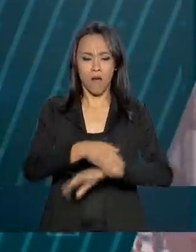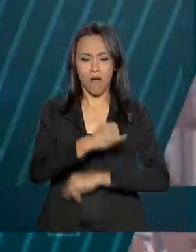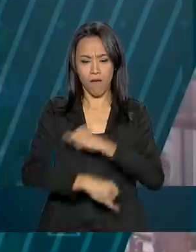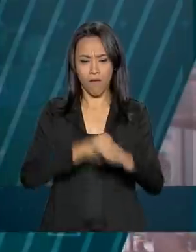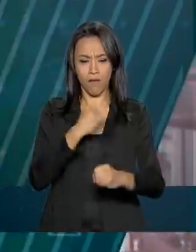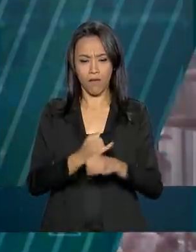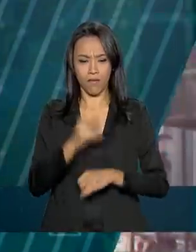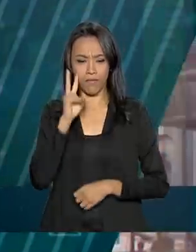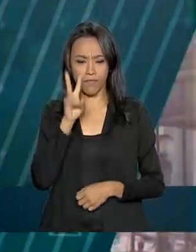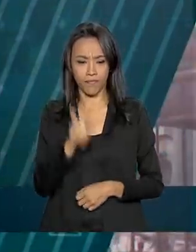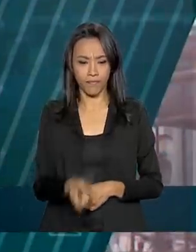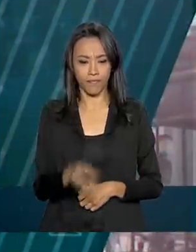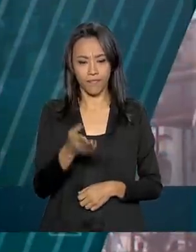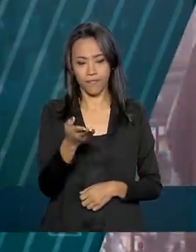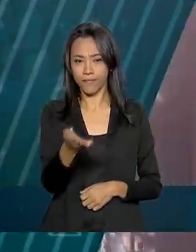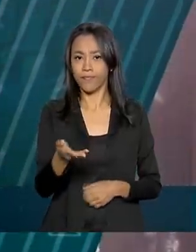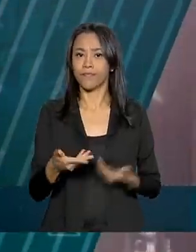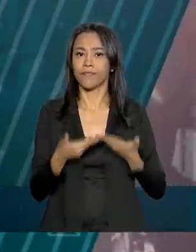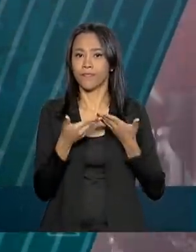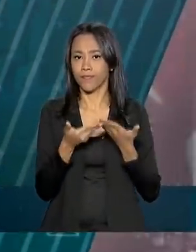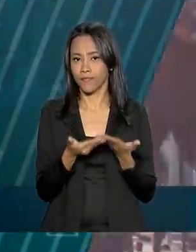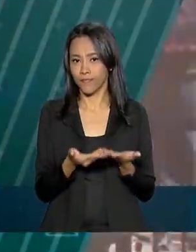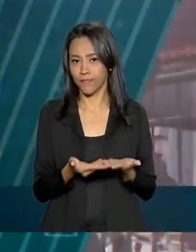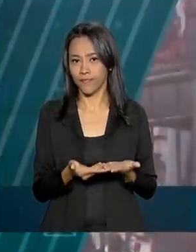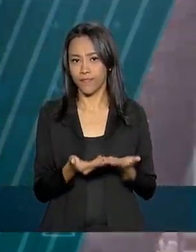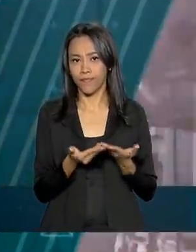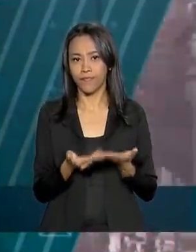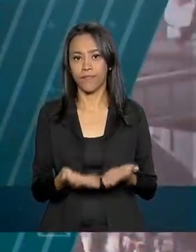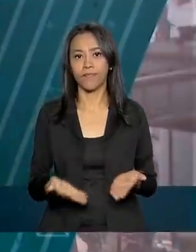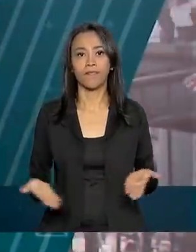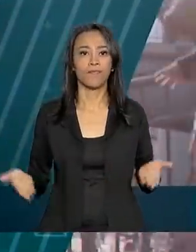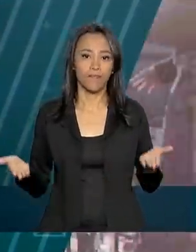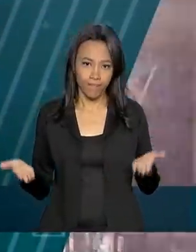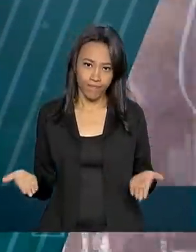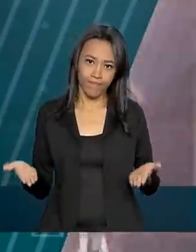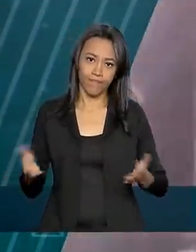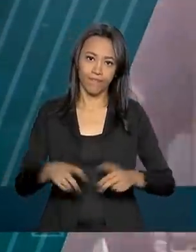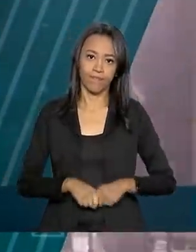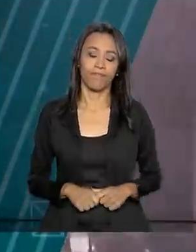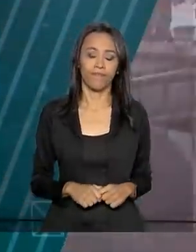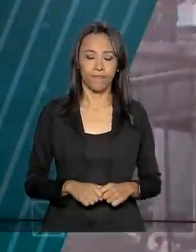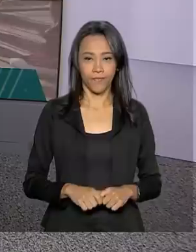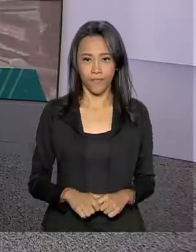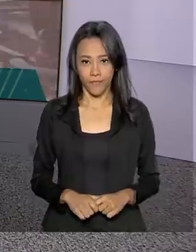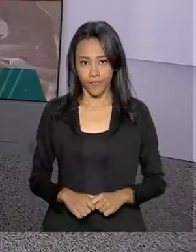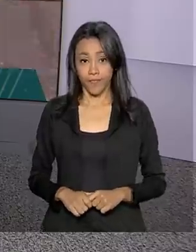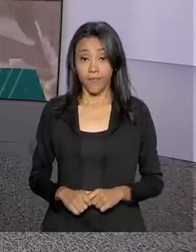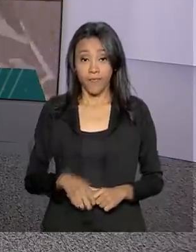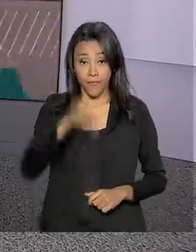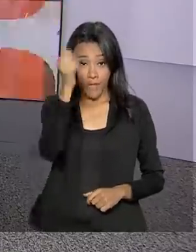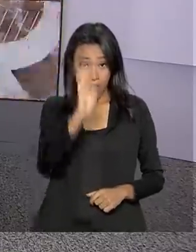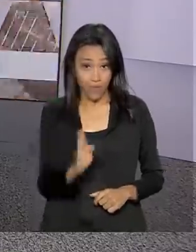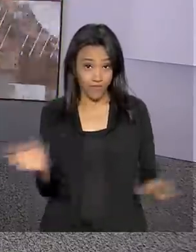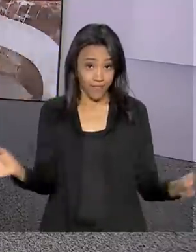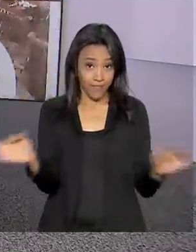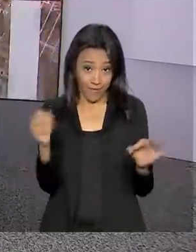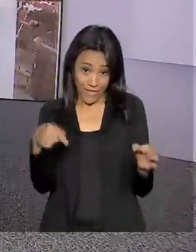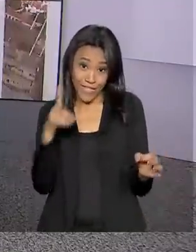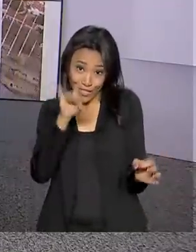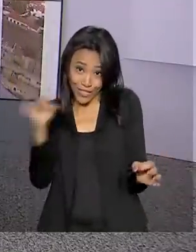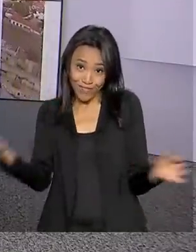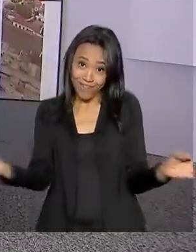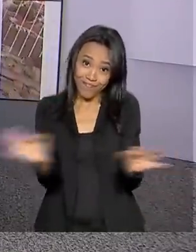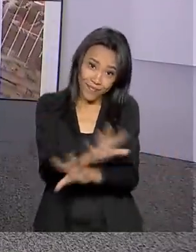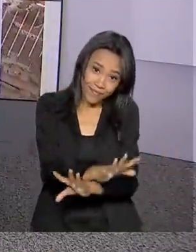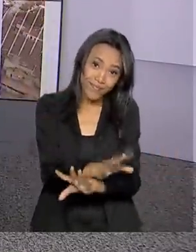anote aí. www.obr.org.br E o Brasil em Dia termina aqui, nos